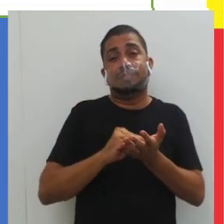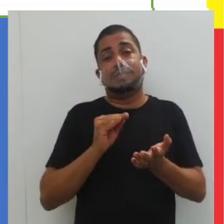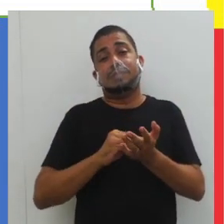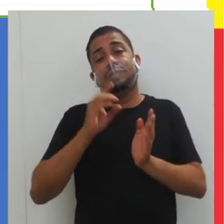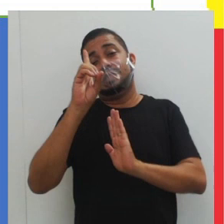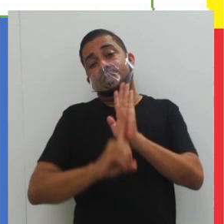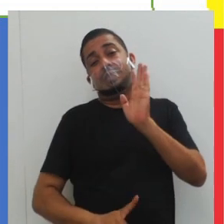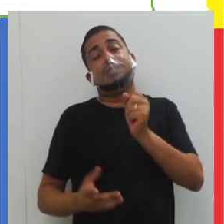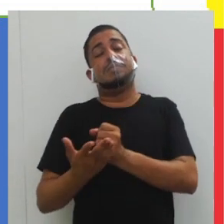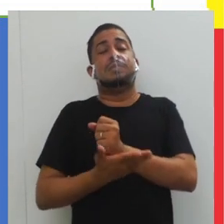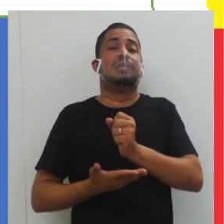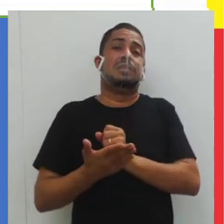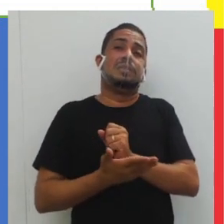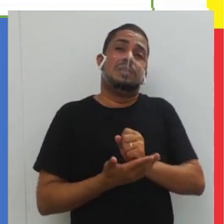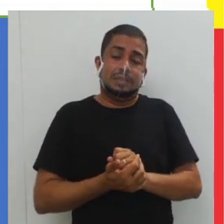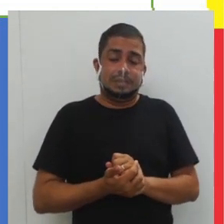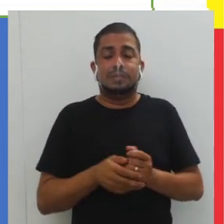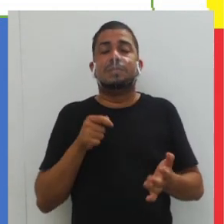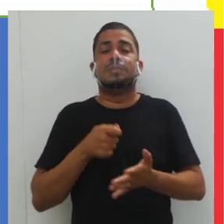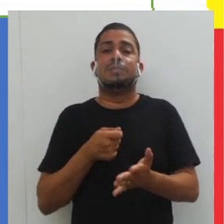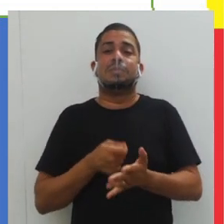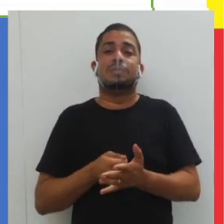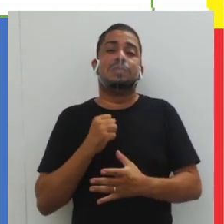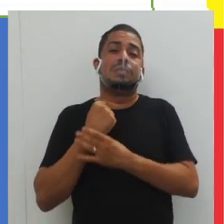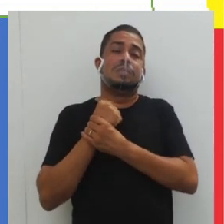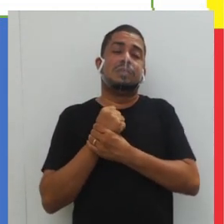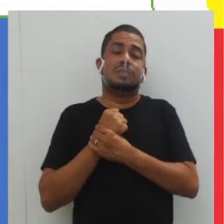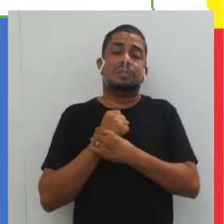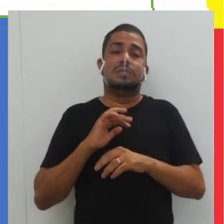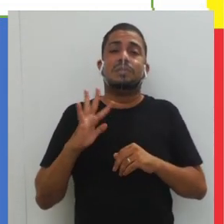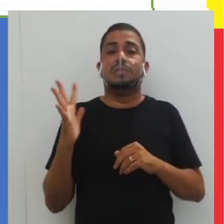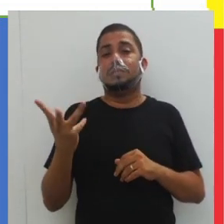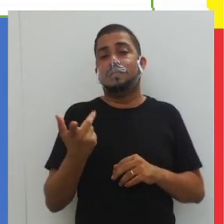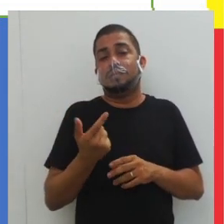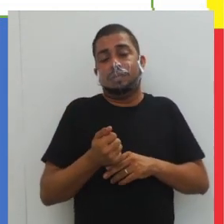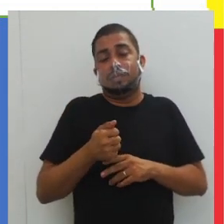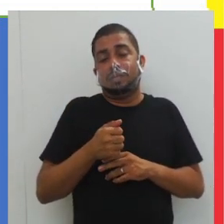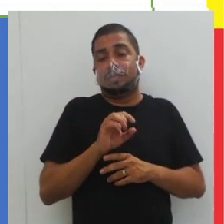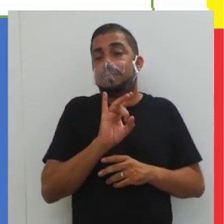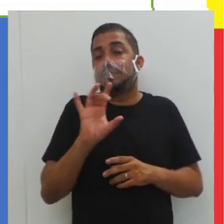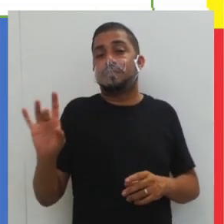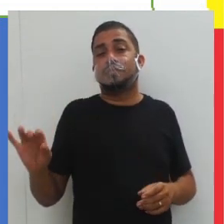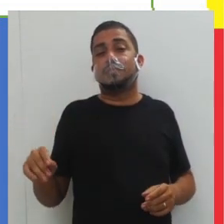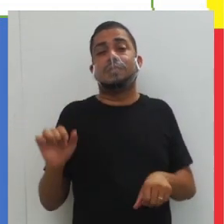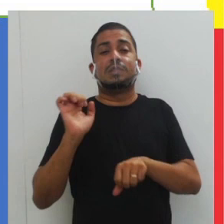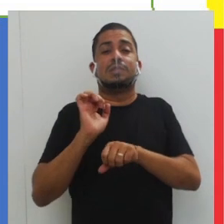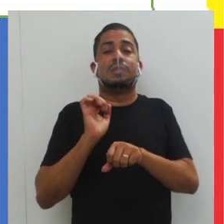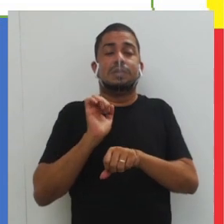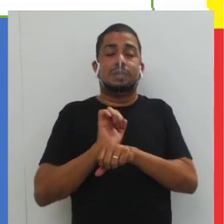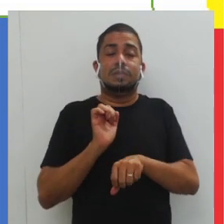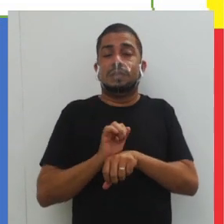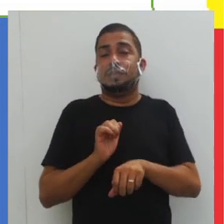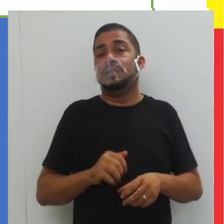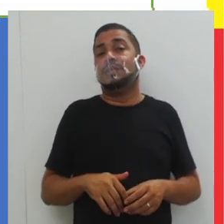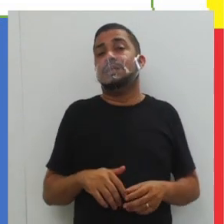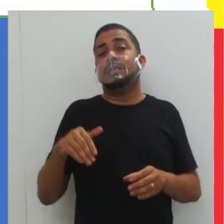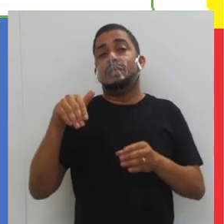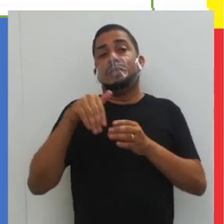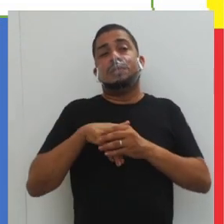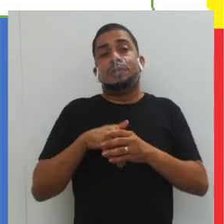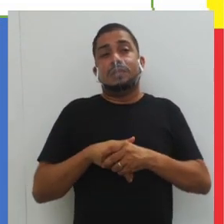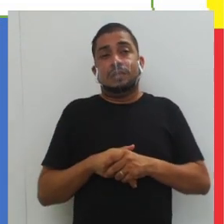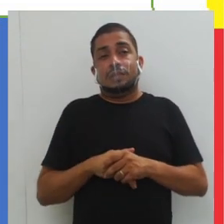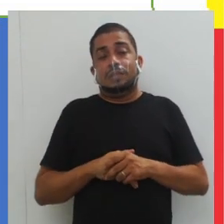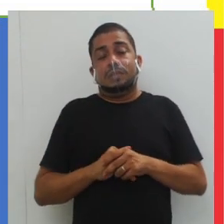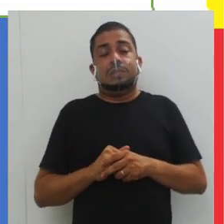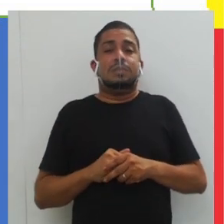direitos básicos que deveriam ser assegurados para todos os indivíduos em um Estado democrático, direitos que